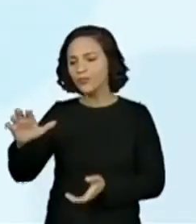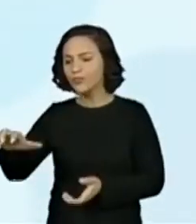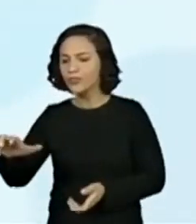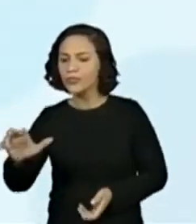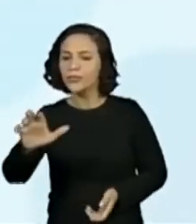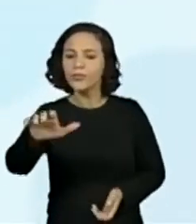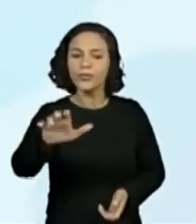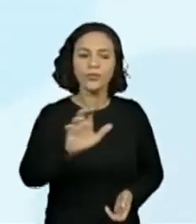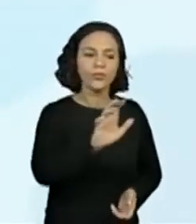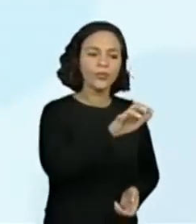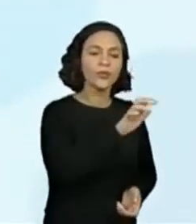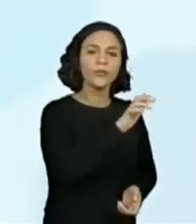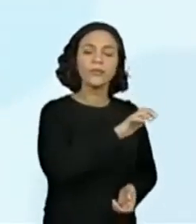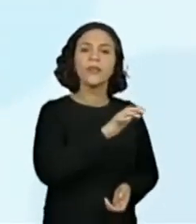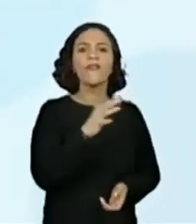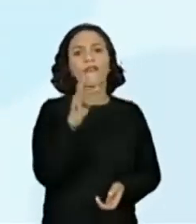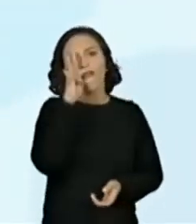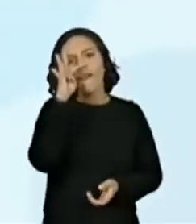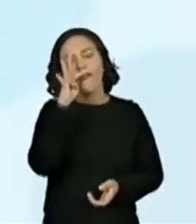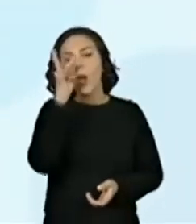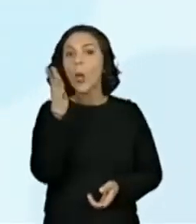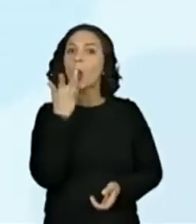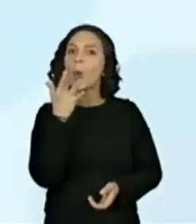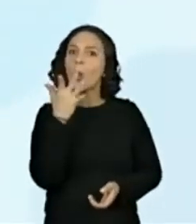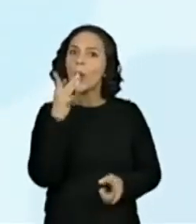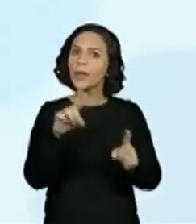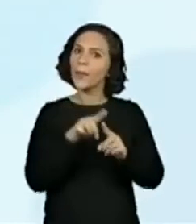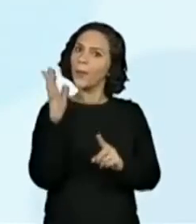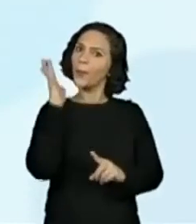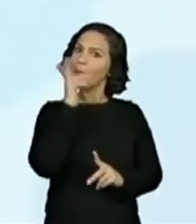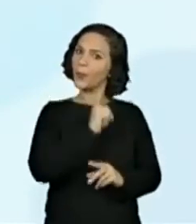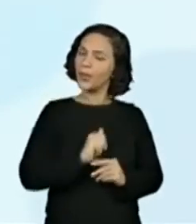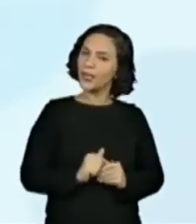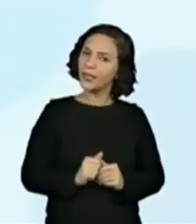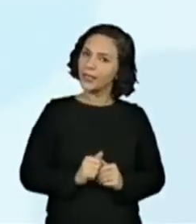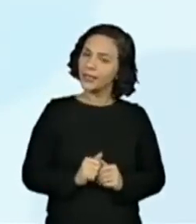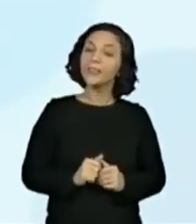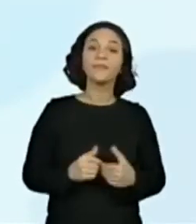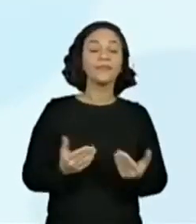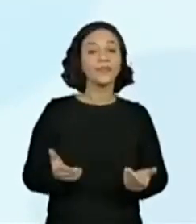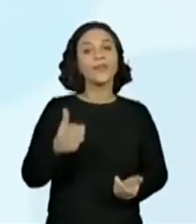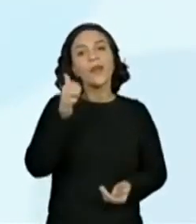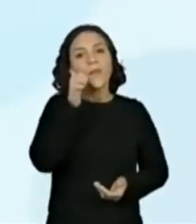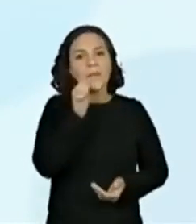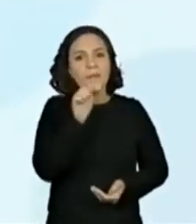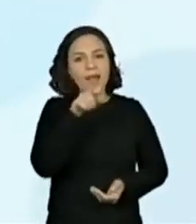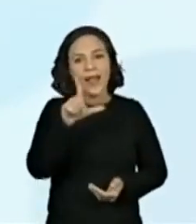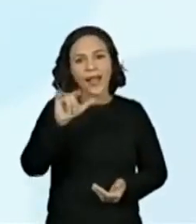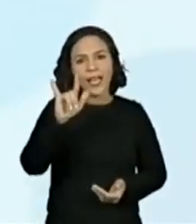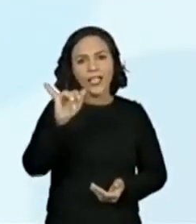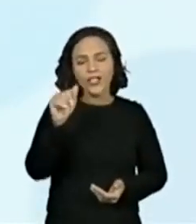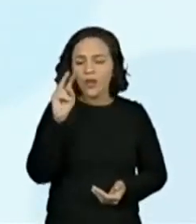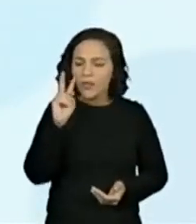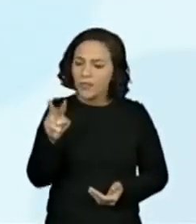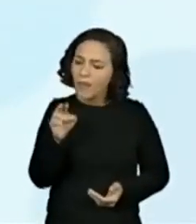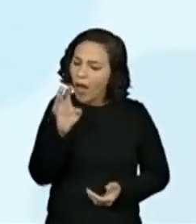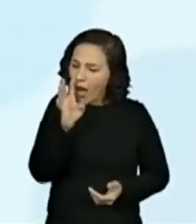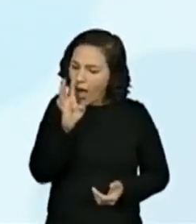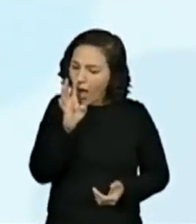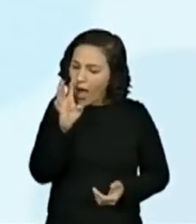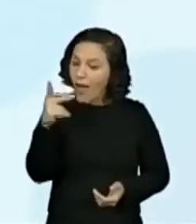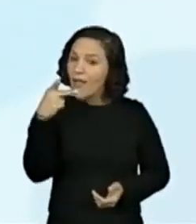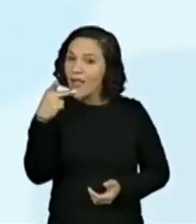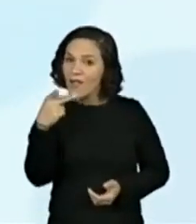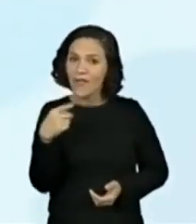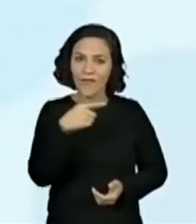flores estão muito coloridas e bonitas. Lídia observou um deles e disse para seu